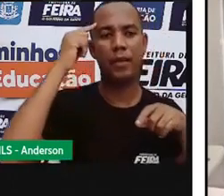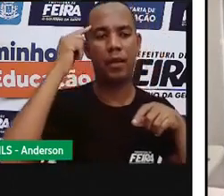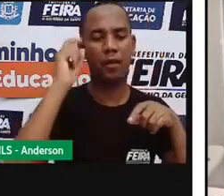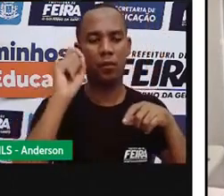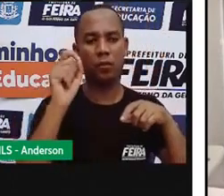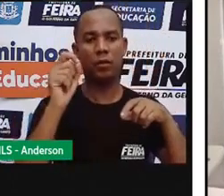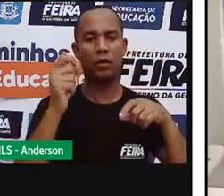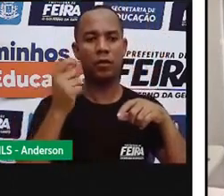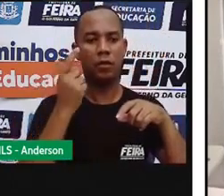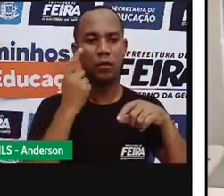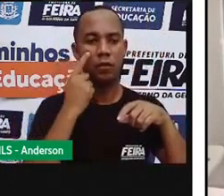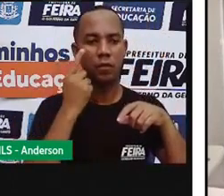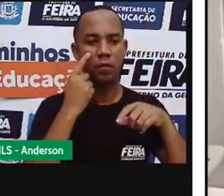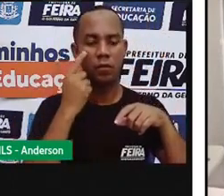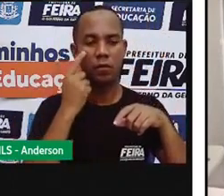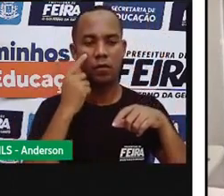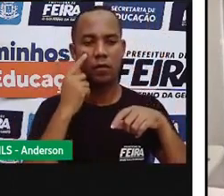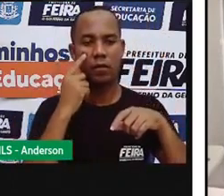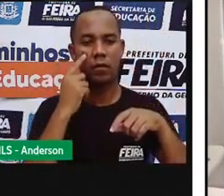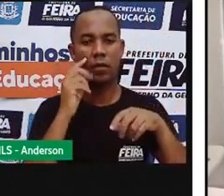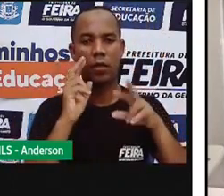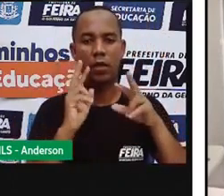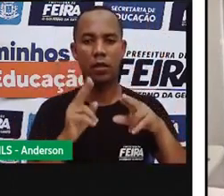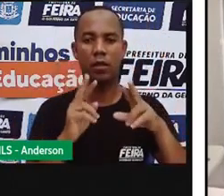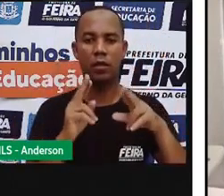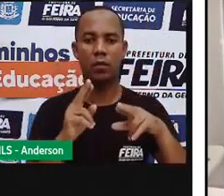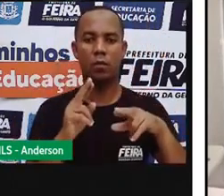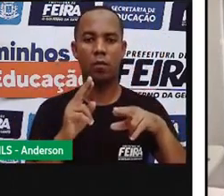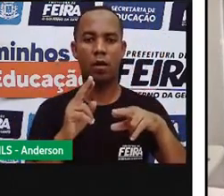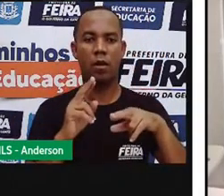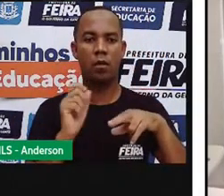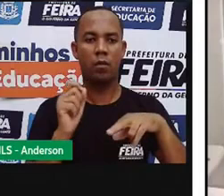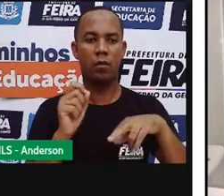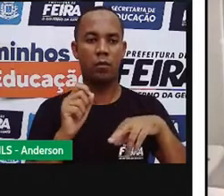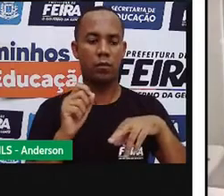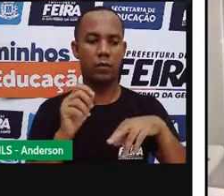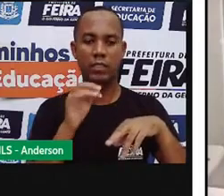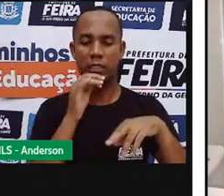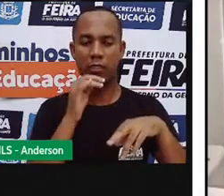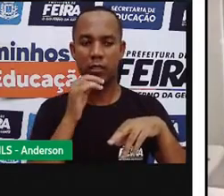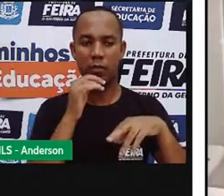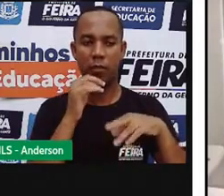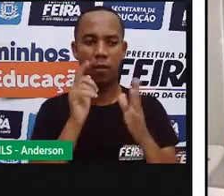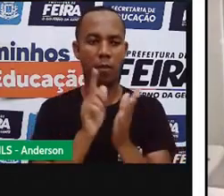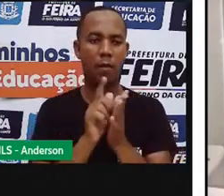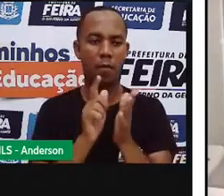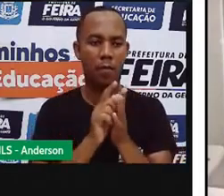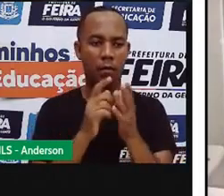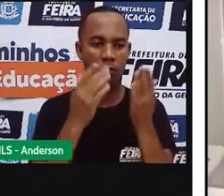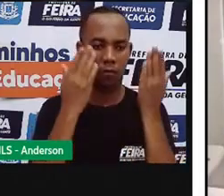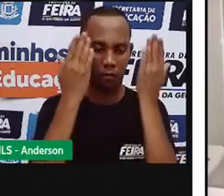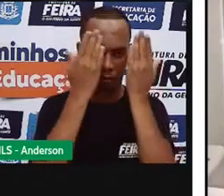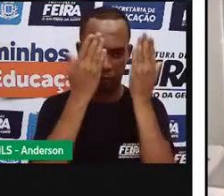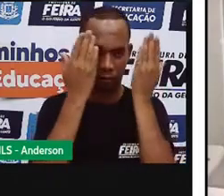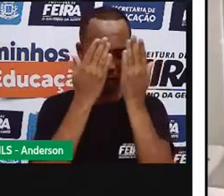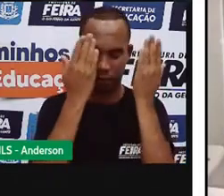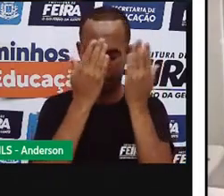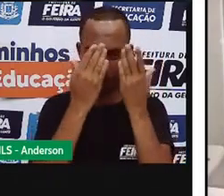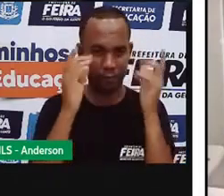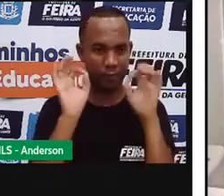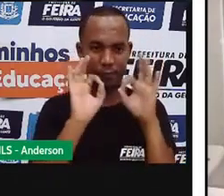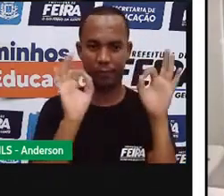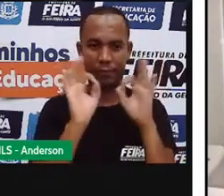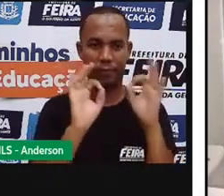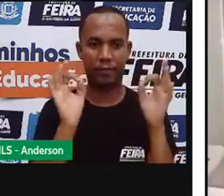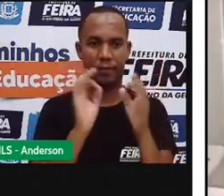do óculos fosse de um material tipo cartolina? A pessoa ia poder ver? Não